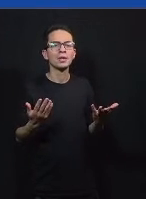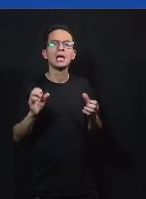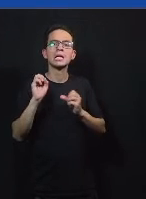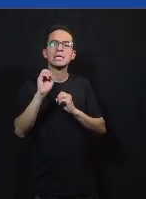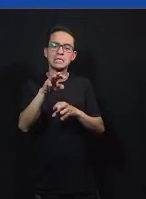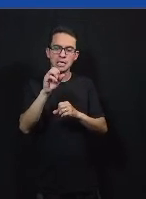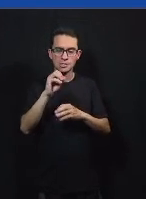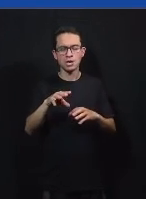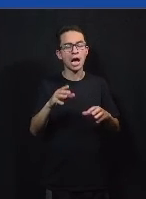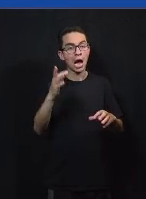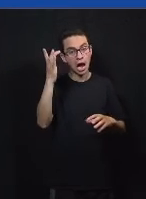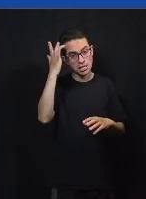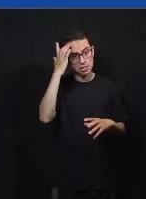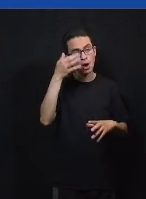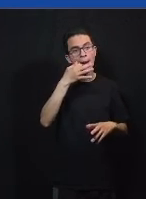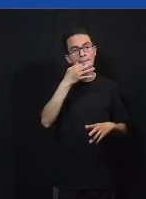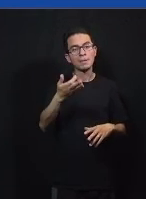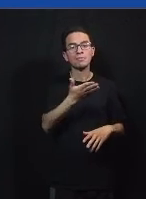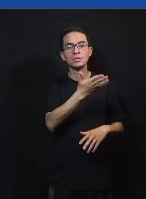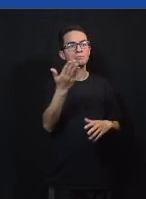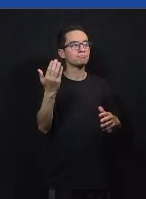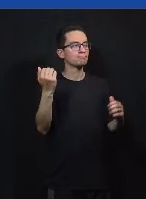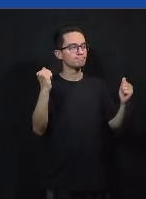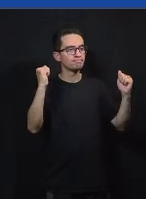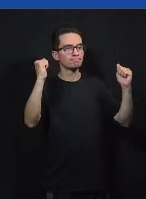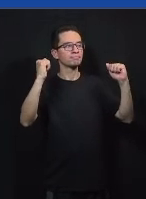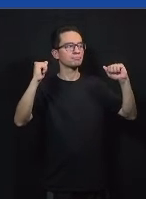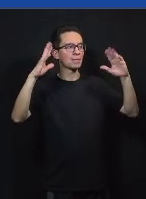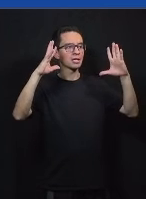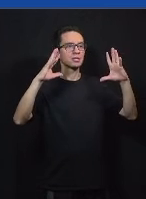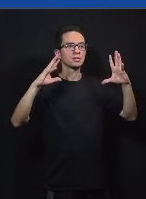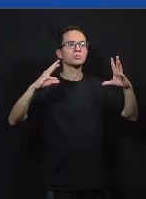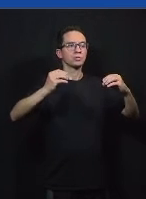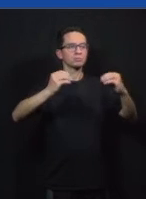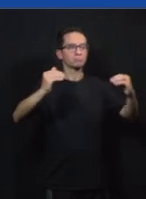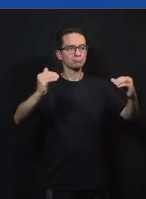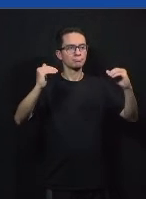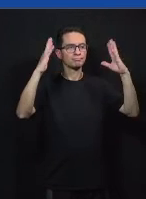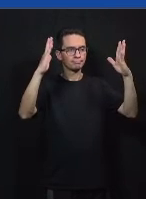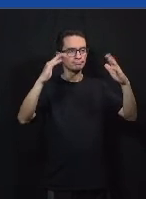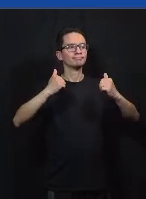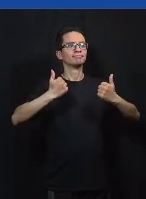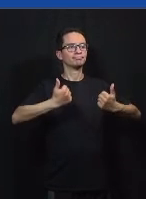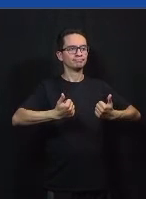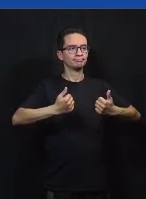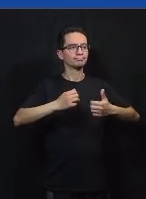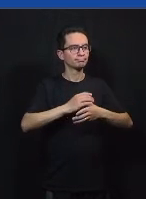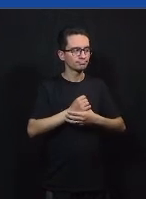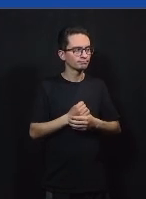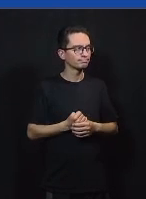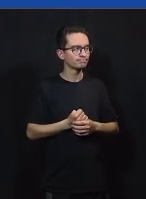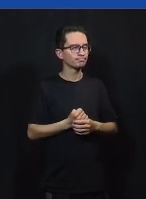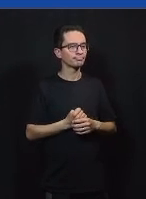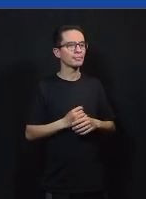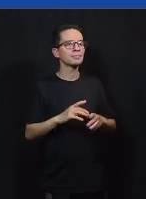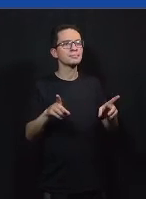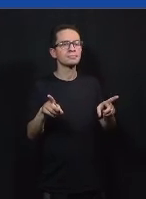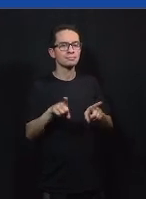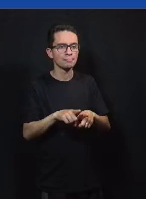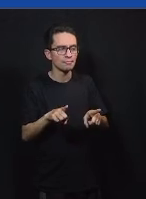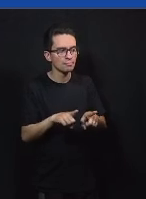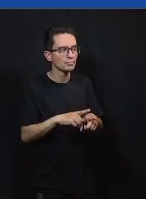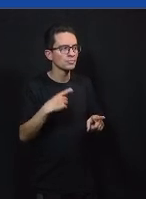as chances de vocês se serem confortáveis e aprenderem e darem algo muito maior então a gente entende que esse